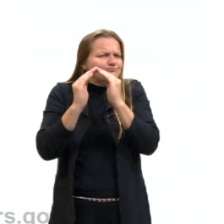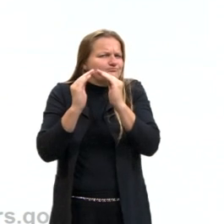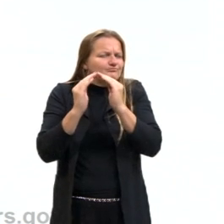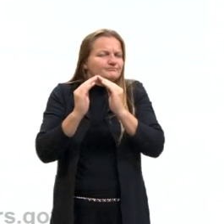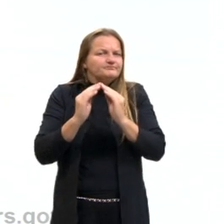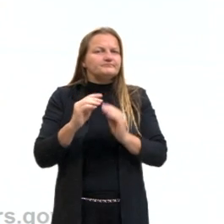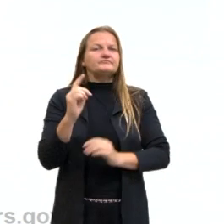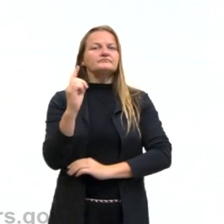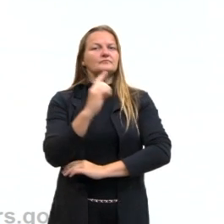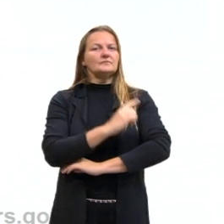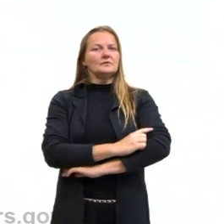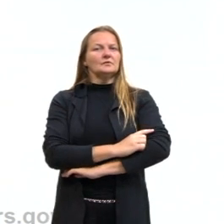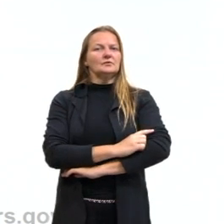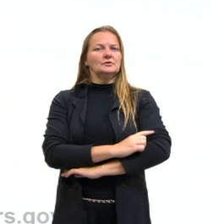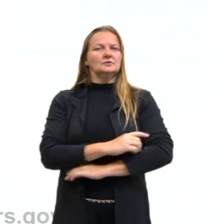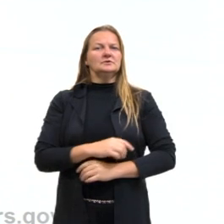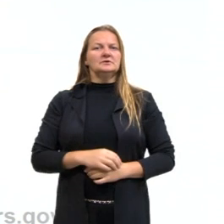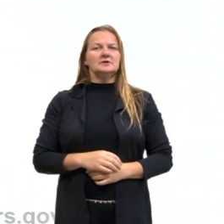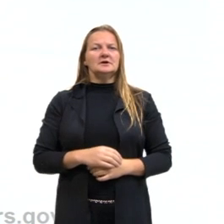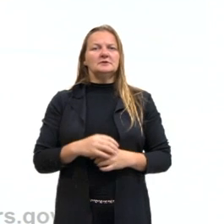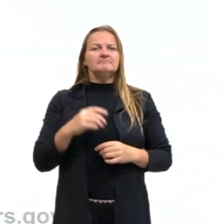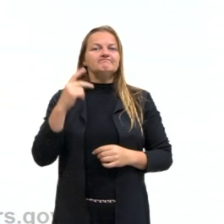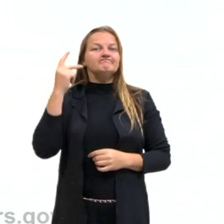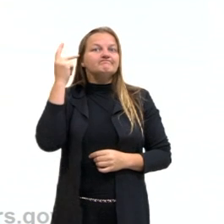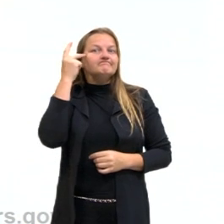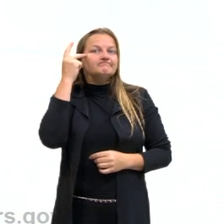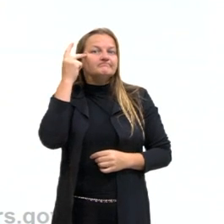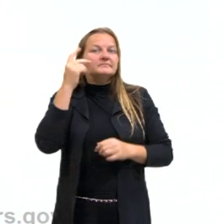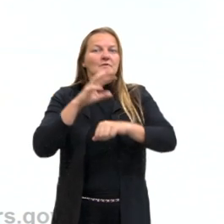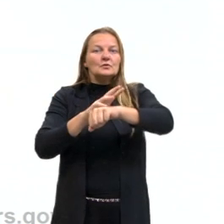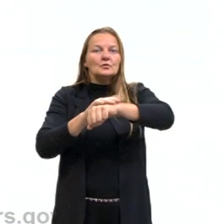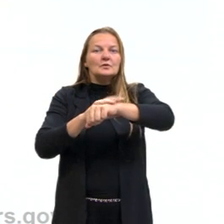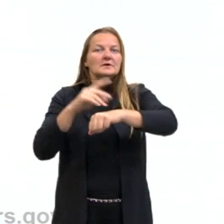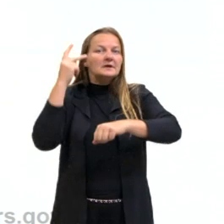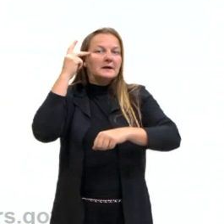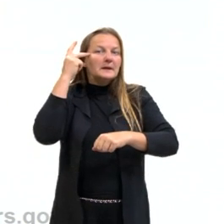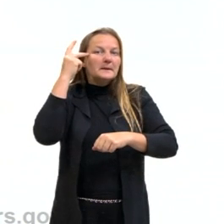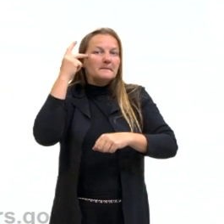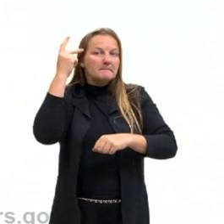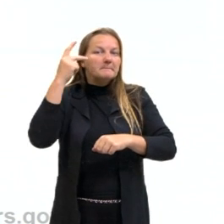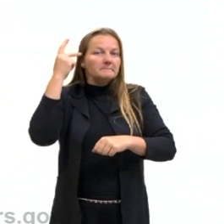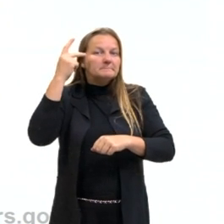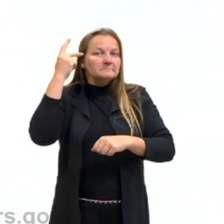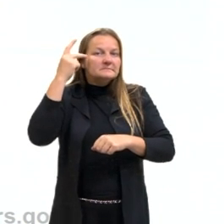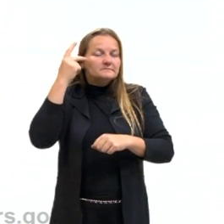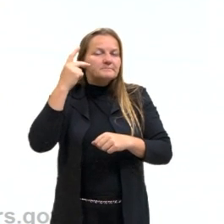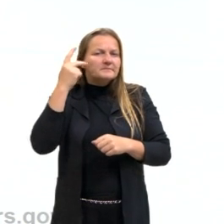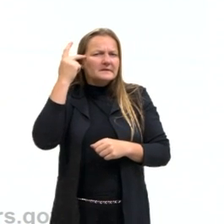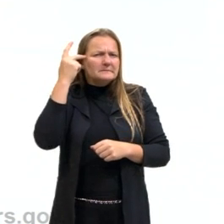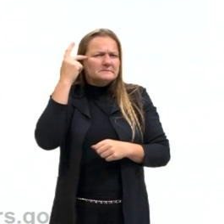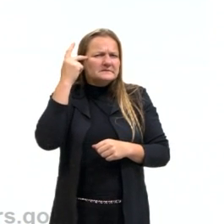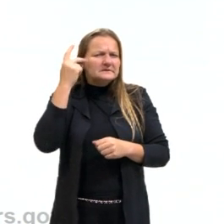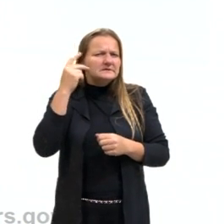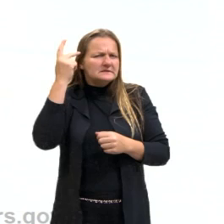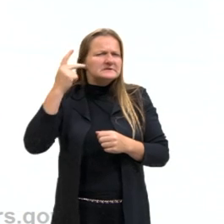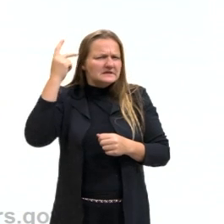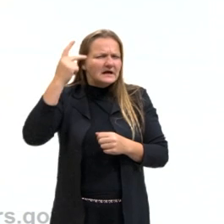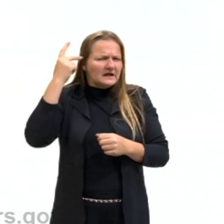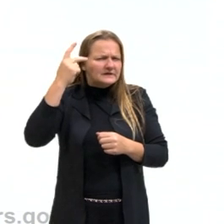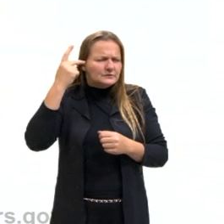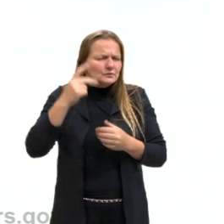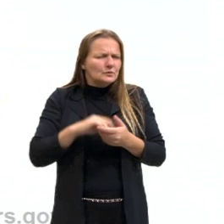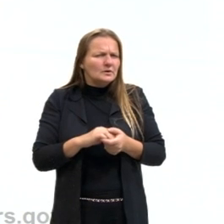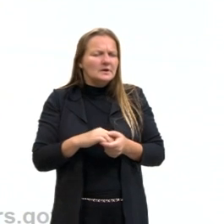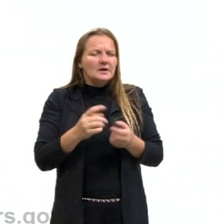dia, diagnosticado com esquizofrenia, o Bispo do Rosário, em tratamento, ele teve uma